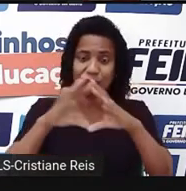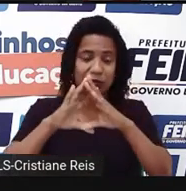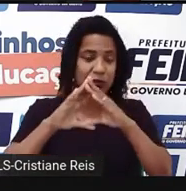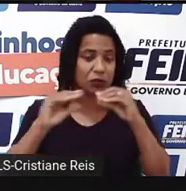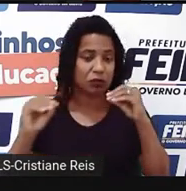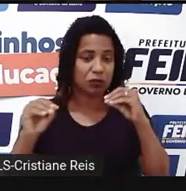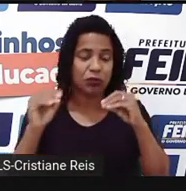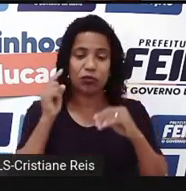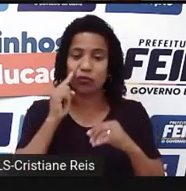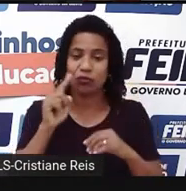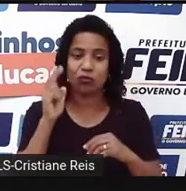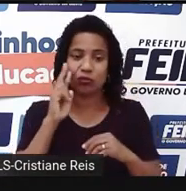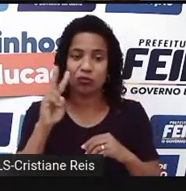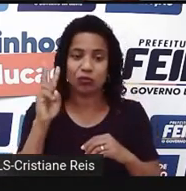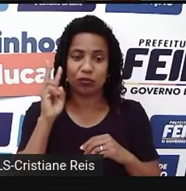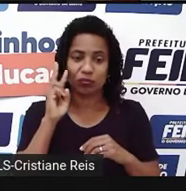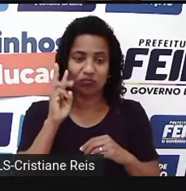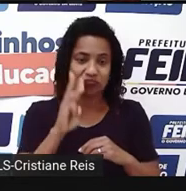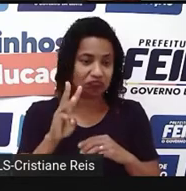três dias.